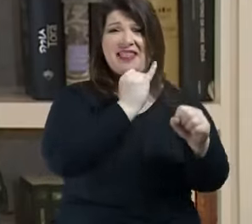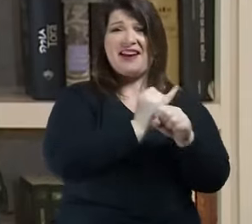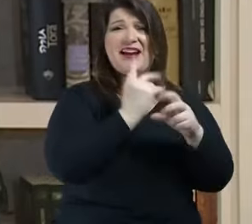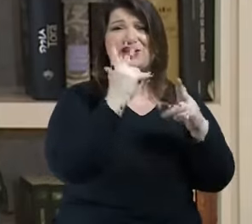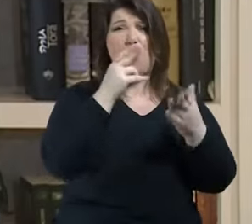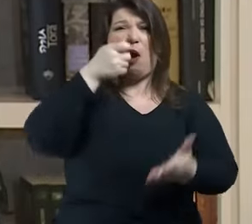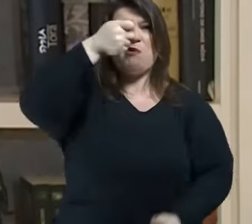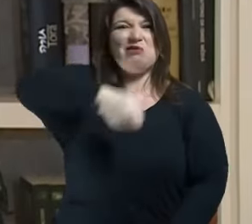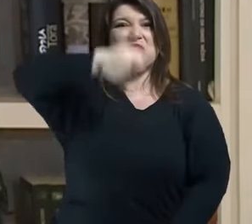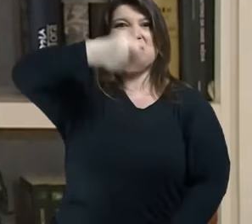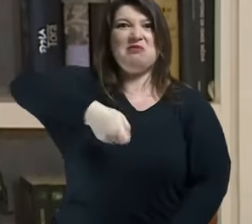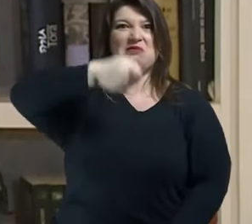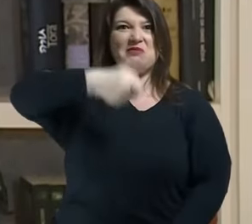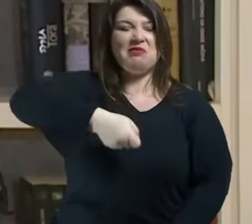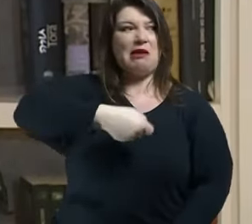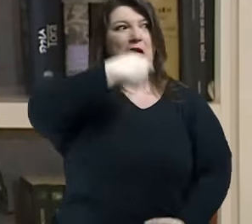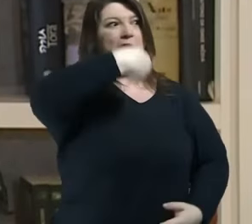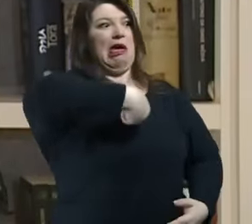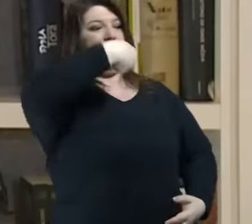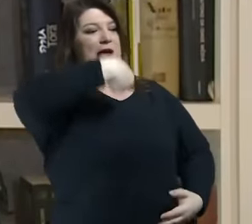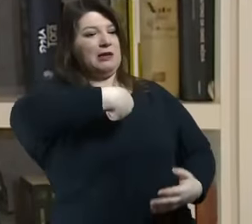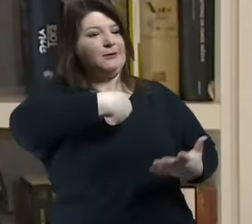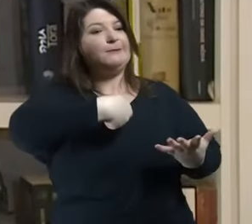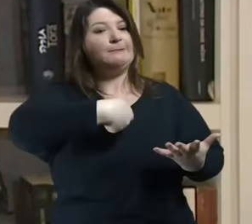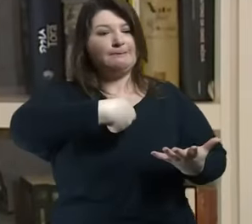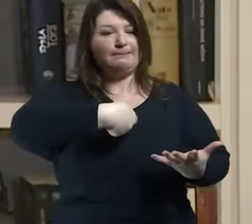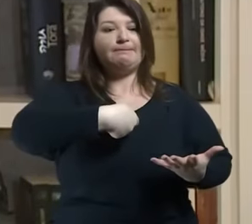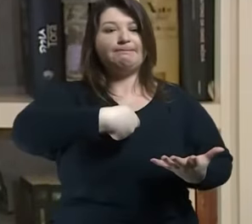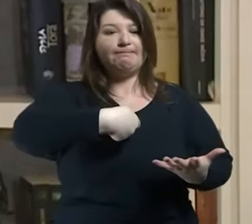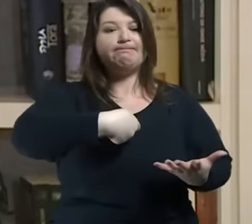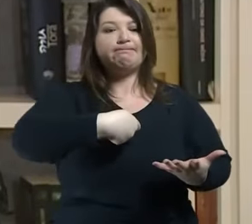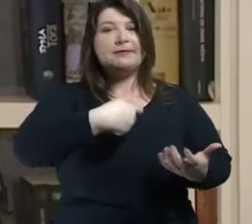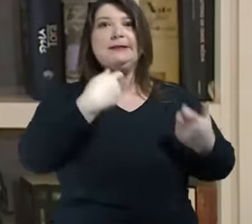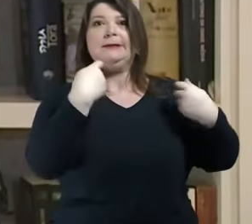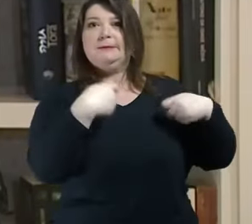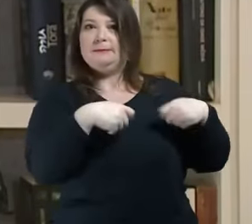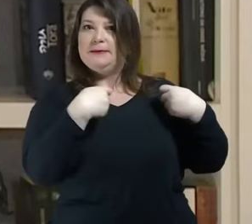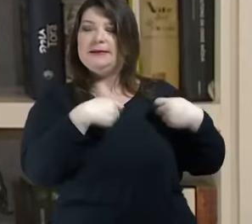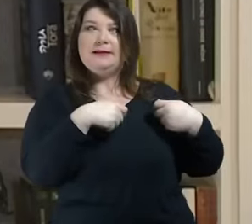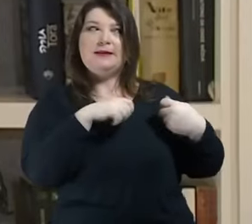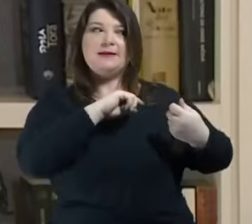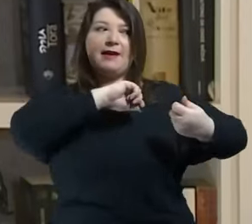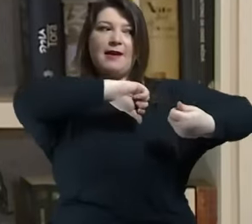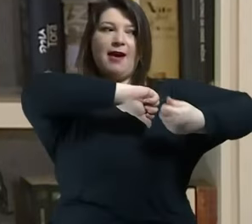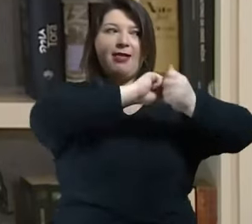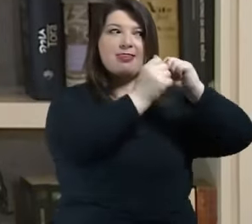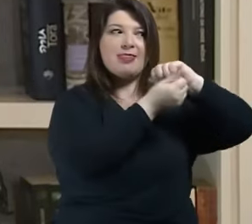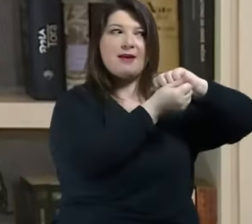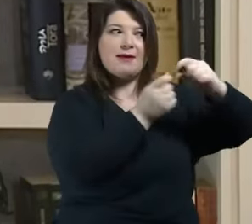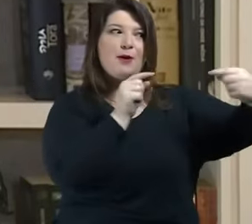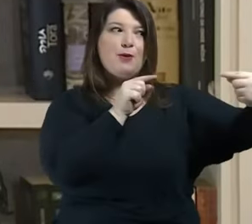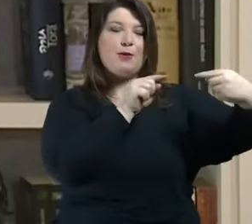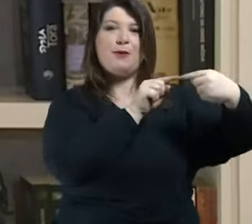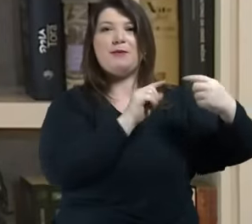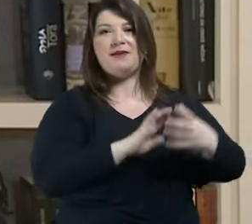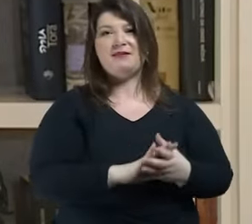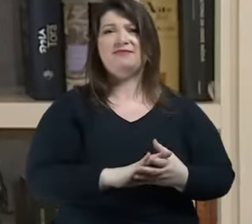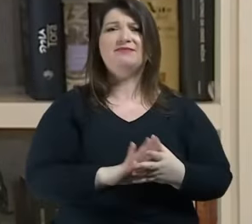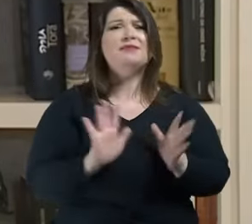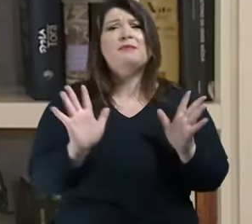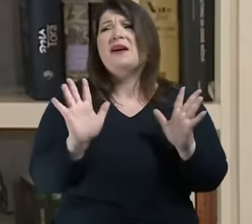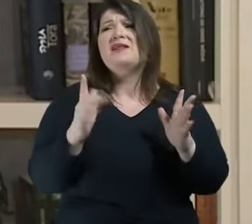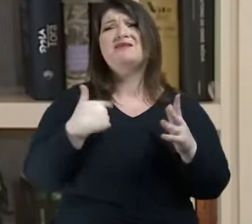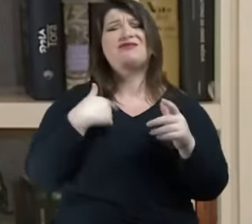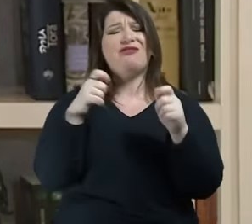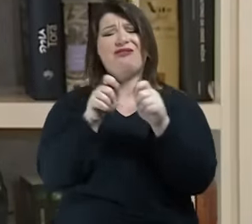não importa o que você faça vai desagradar alguém vai desagradar alguém não importa que foto